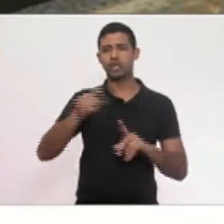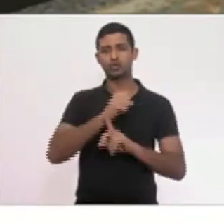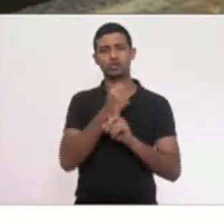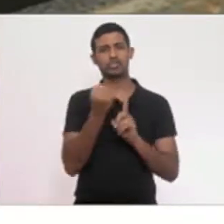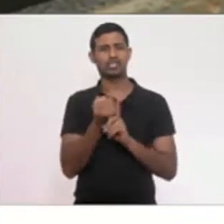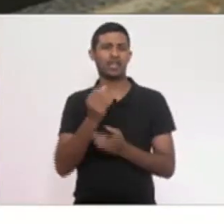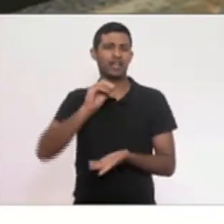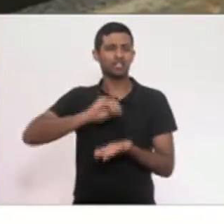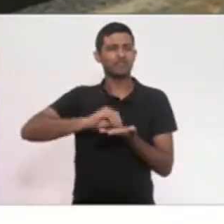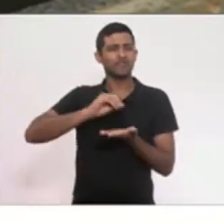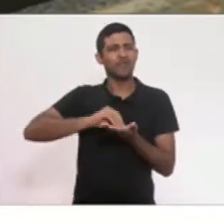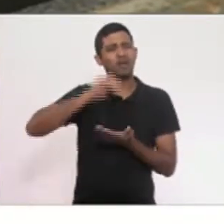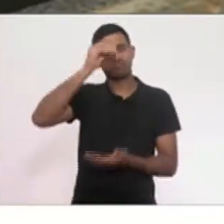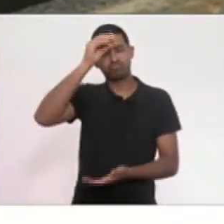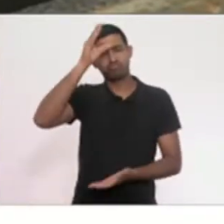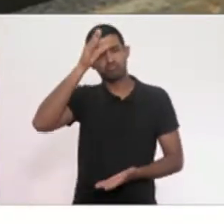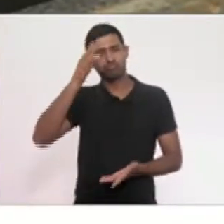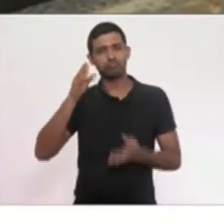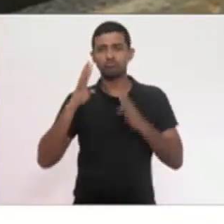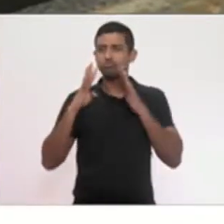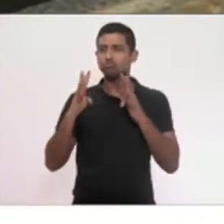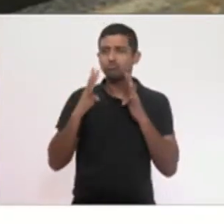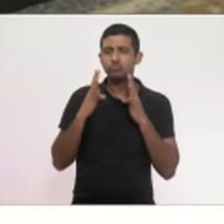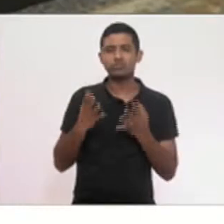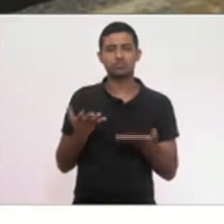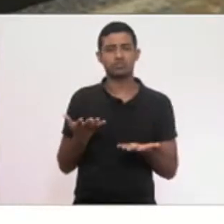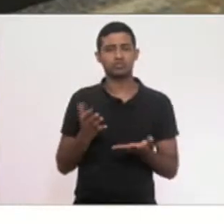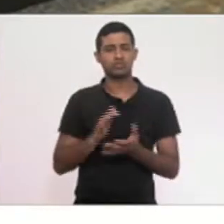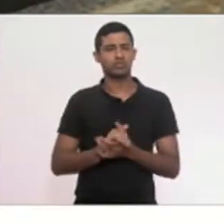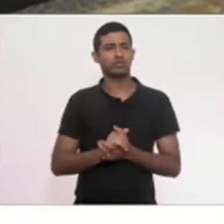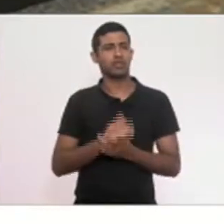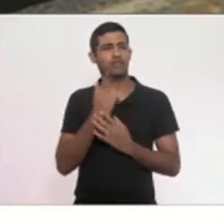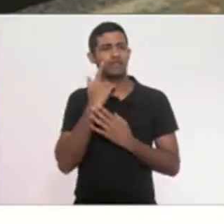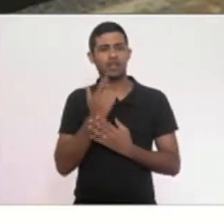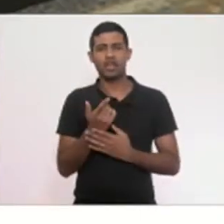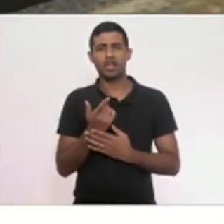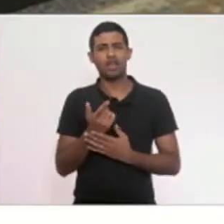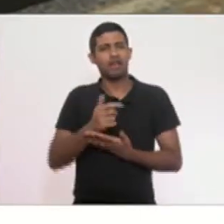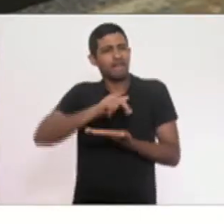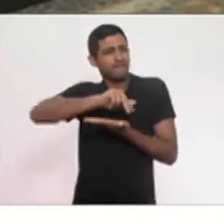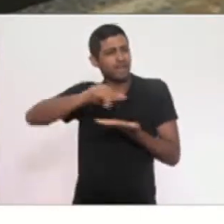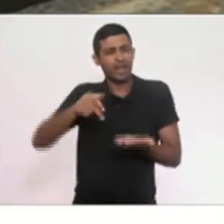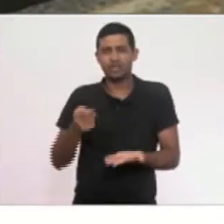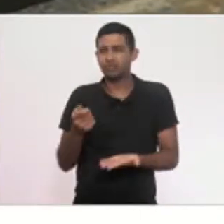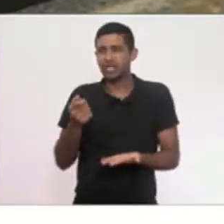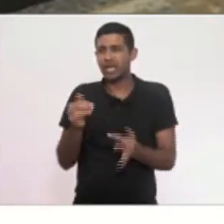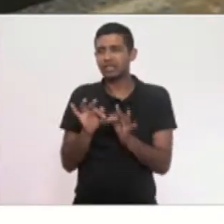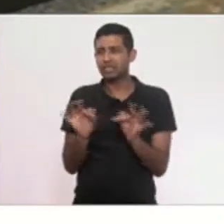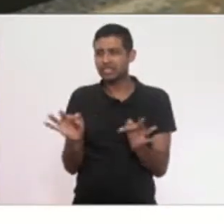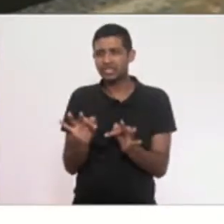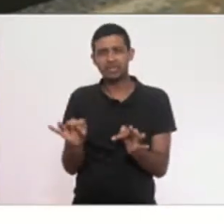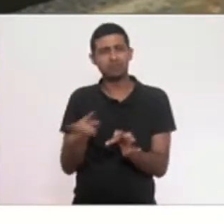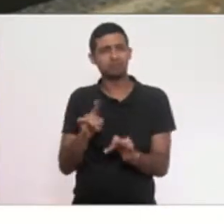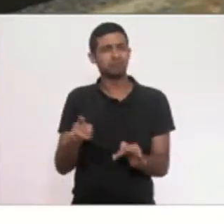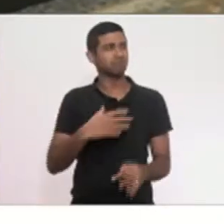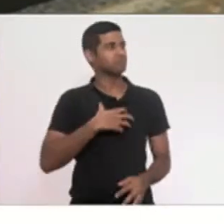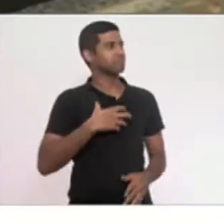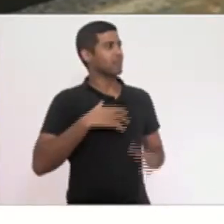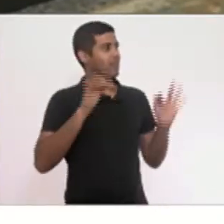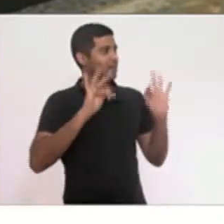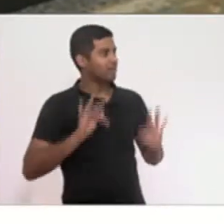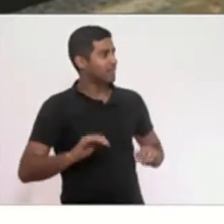de conhecimento e até de atenção, as pequenas coisas para eles já bastam. Então, ficar com aquele negócio do